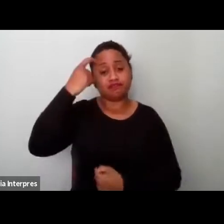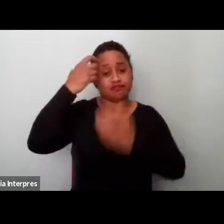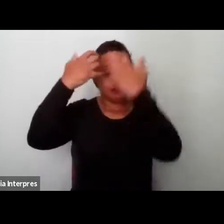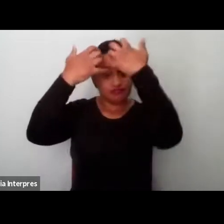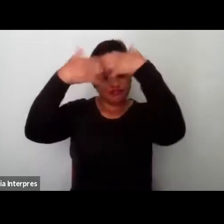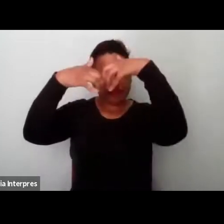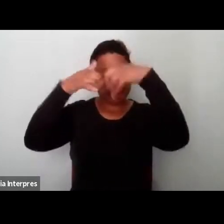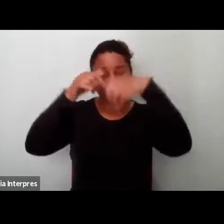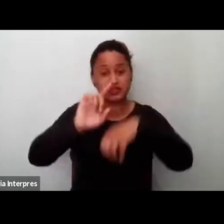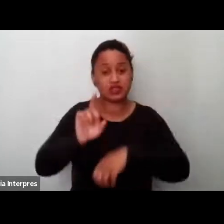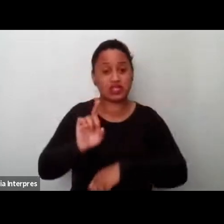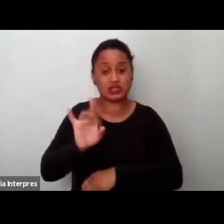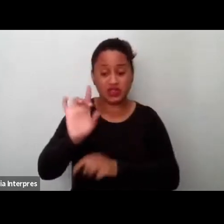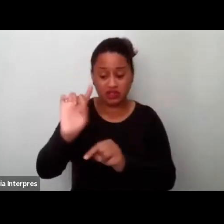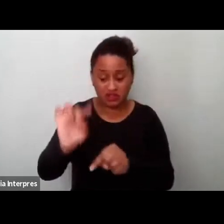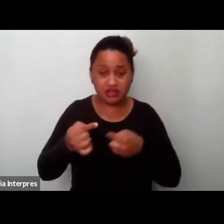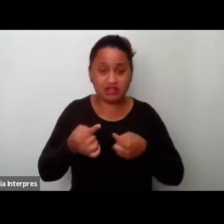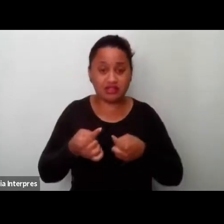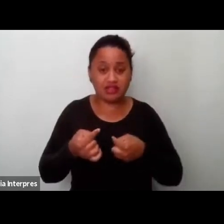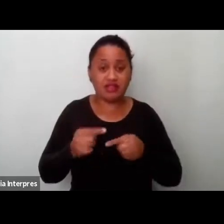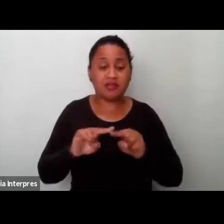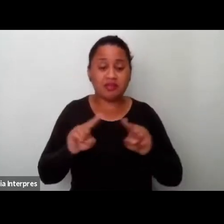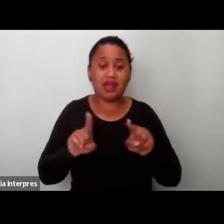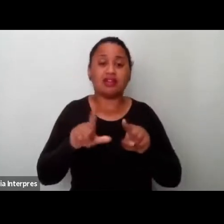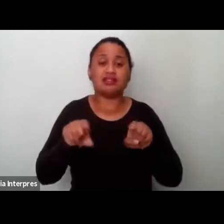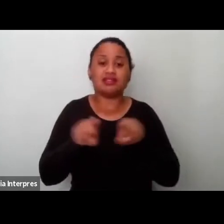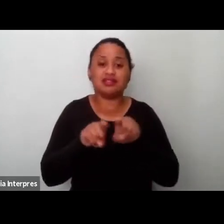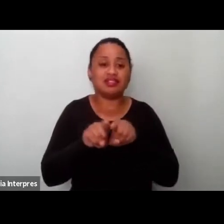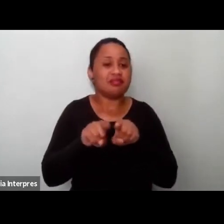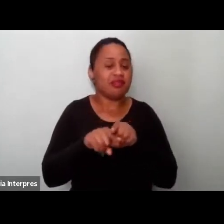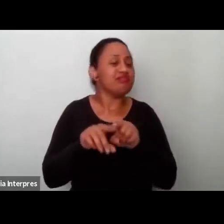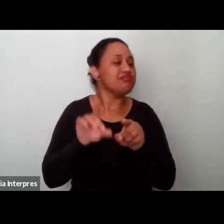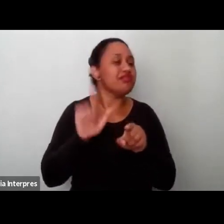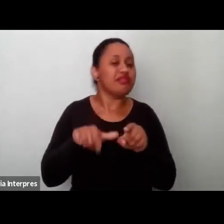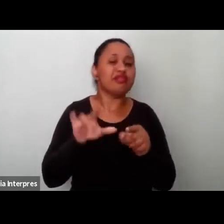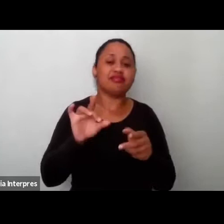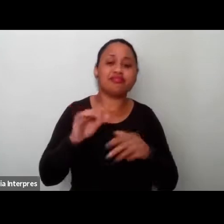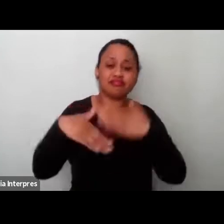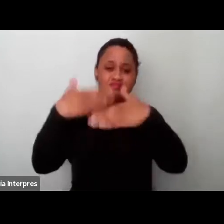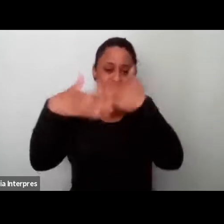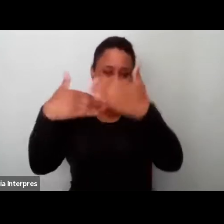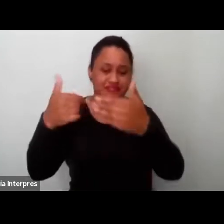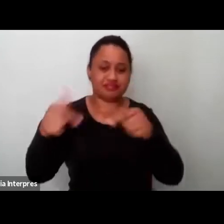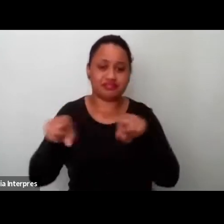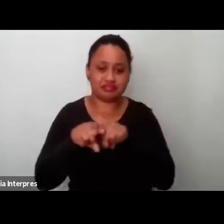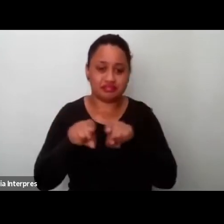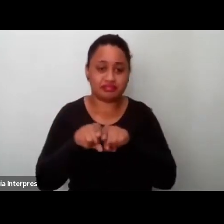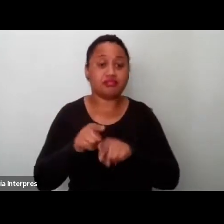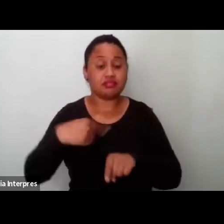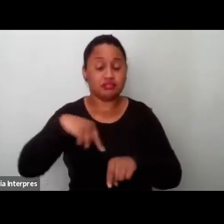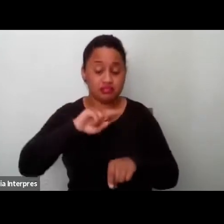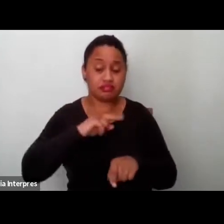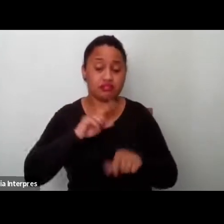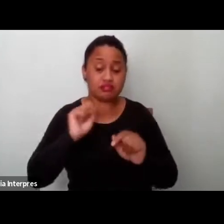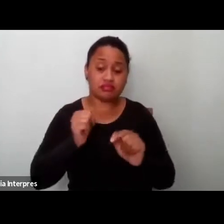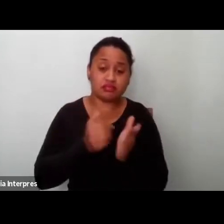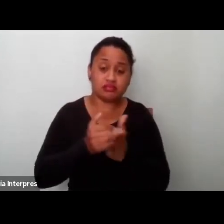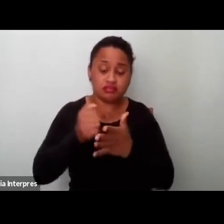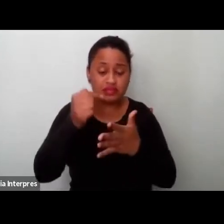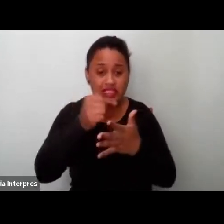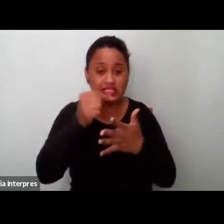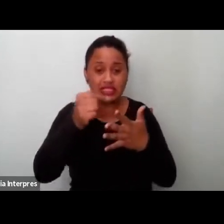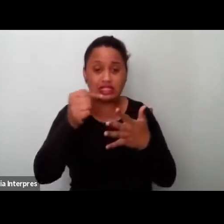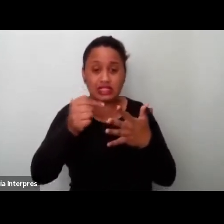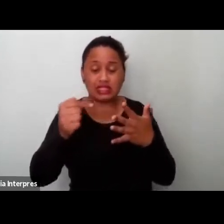só como um desafio, mas como aquilo que, de fato, foi construído também. A gente pode começar a elencar, porque a